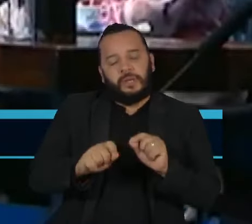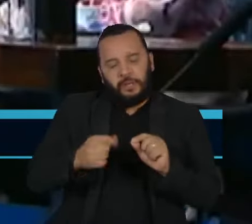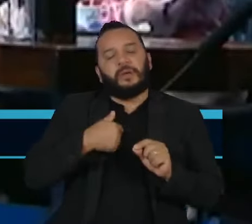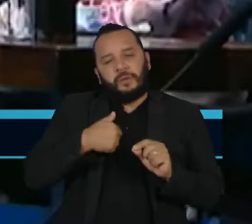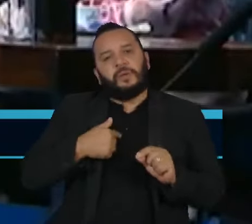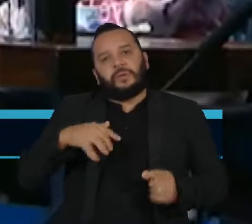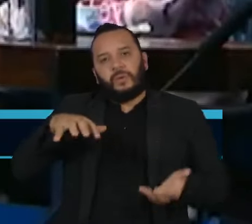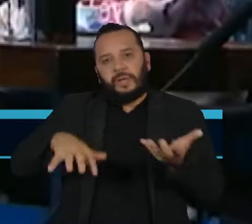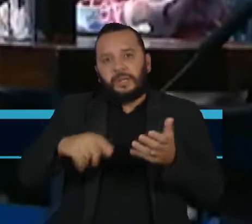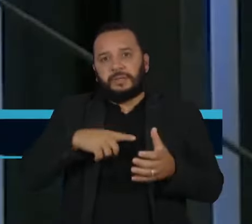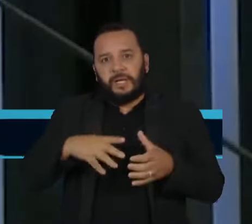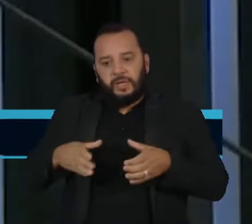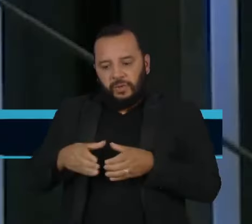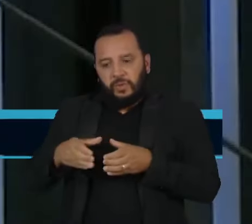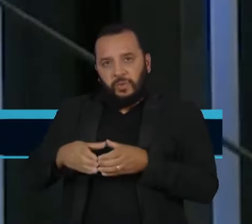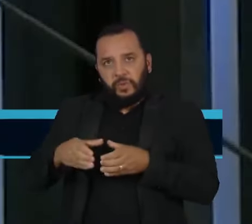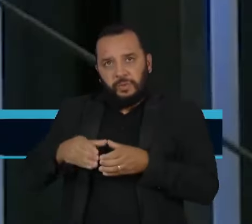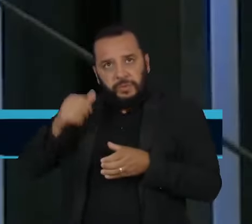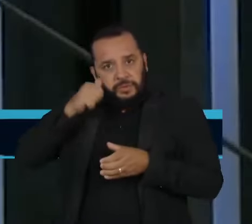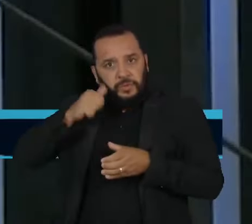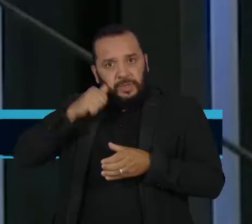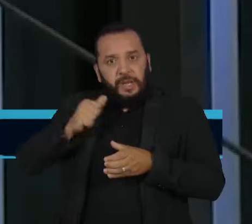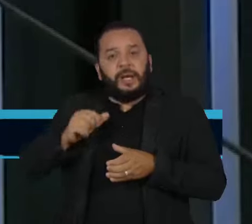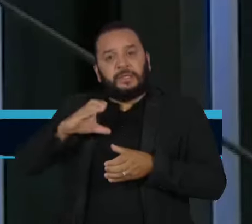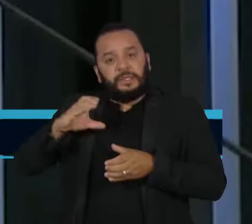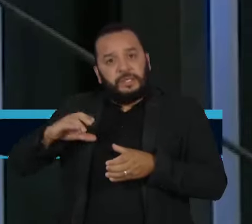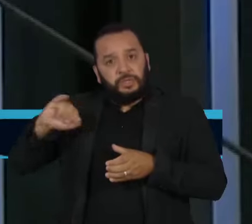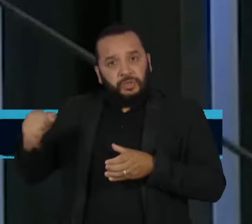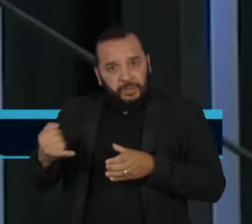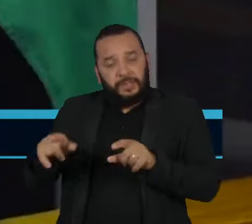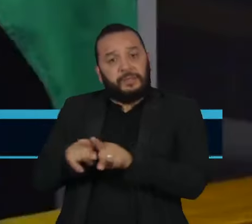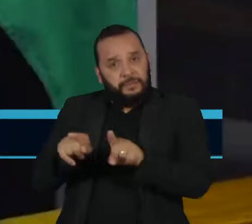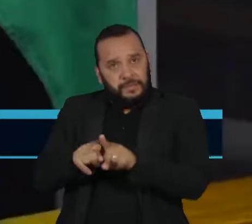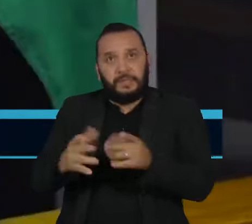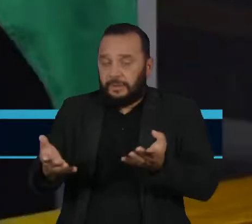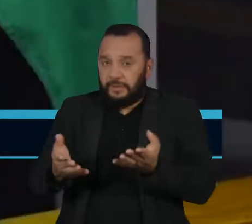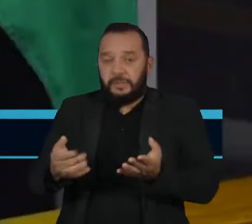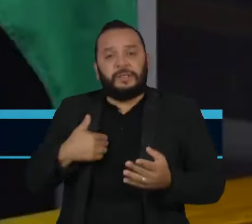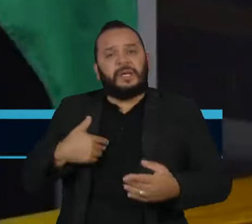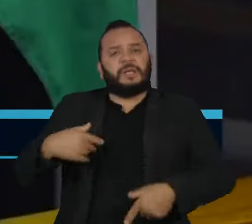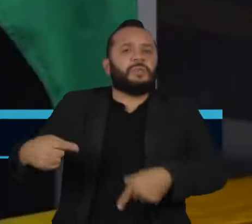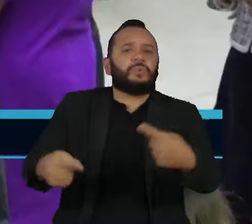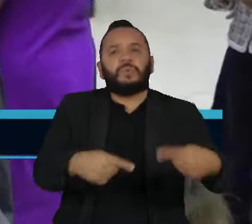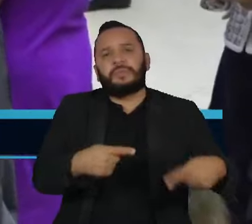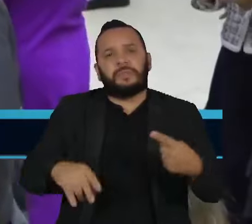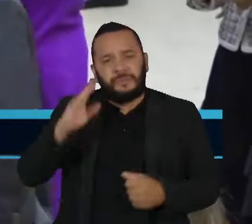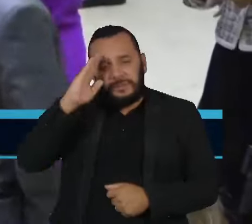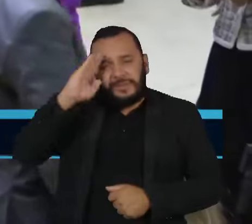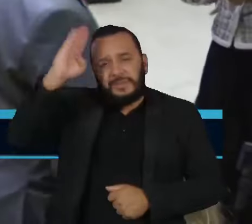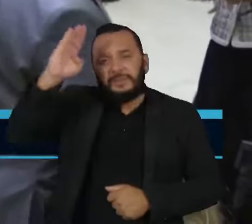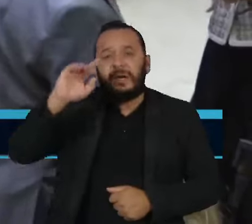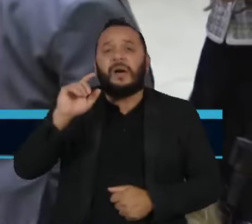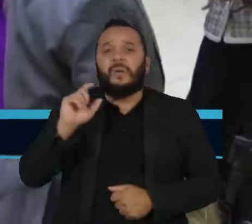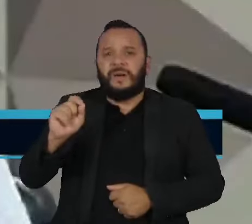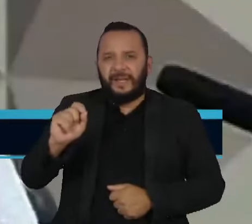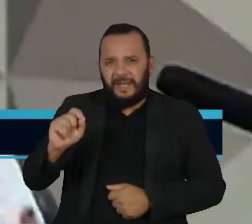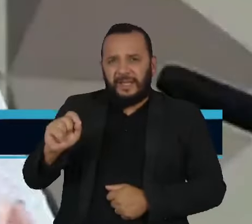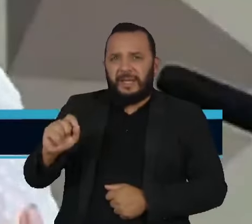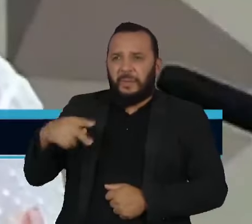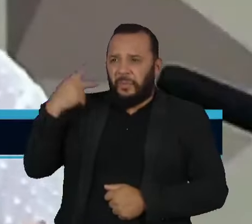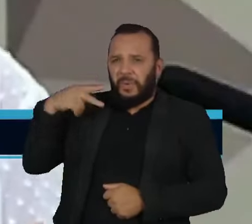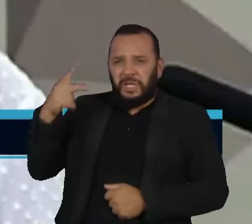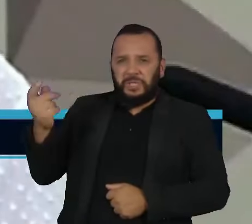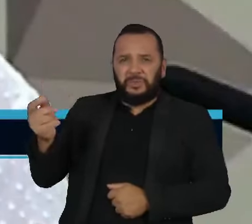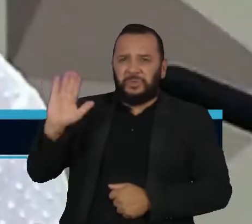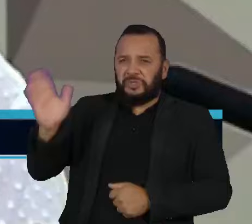bancadas femininas. Uma das principais discussões entre elas é a violência política pelos parlamentares. O